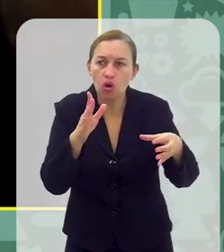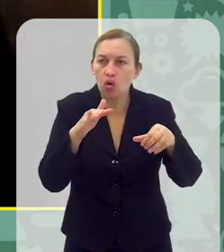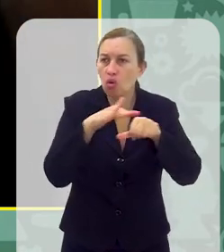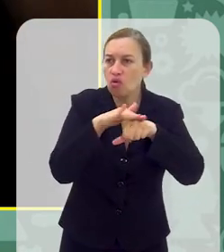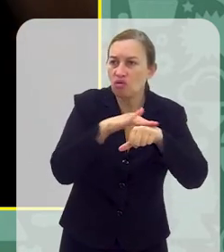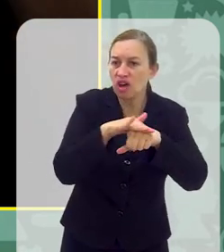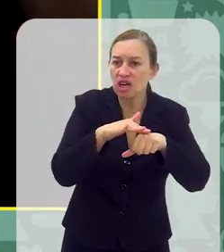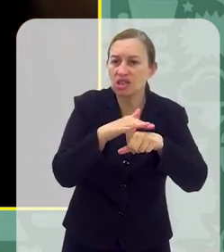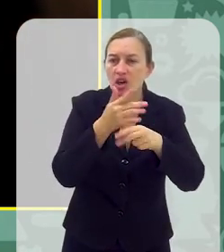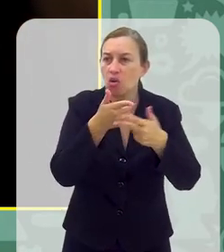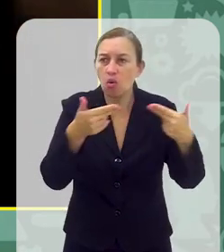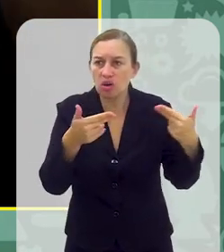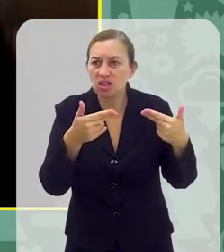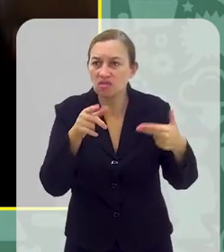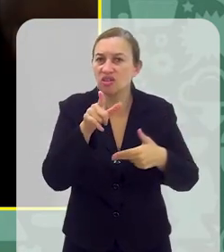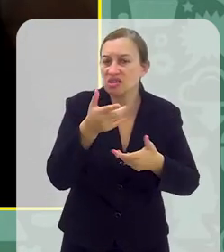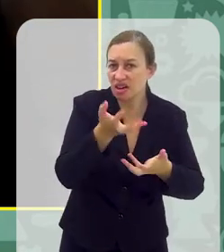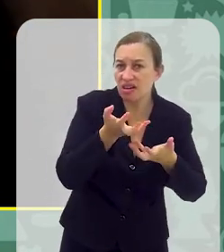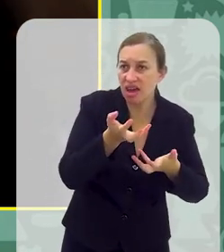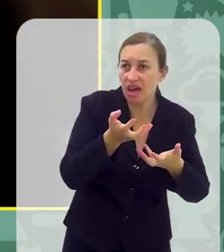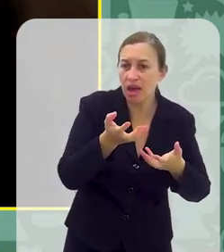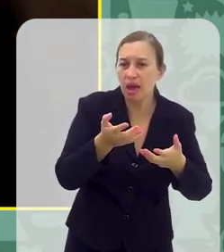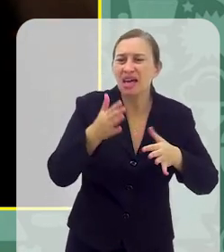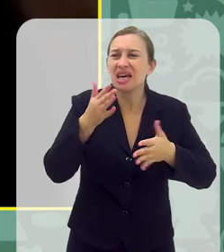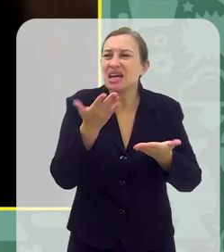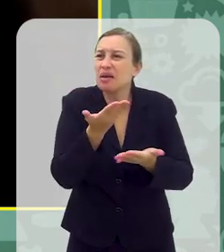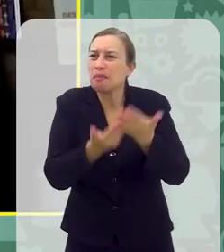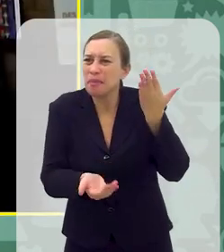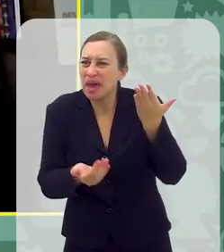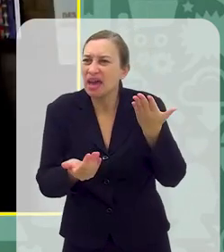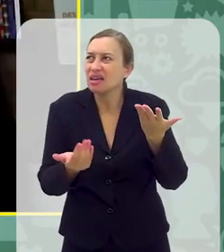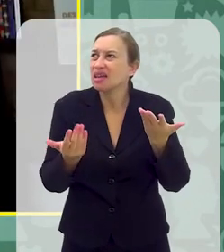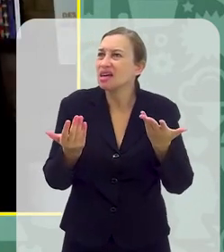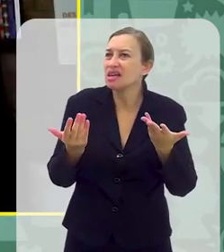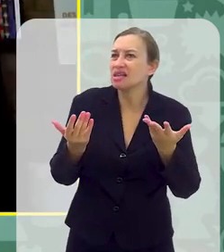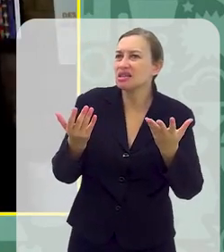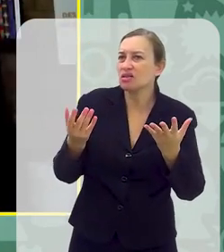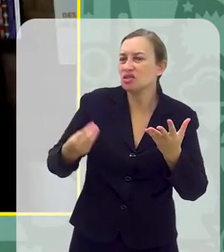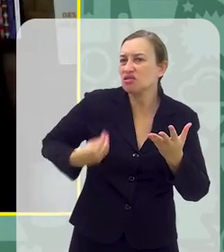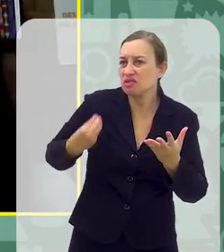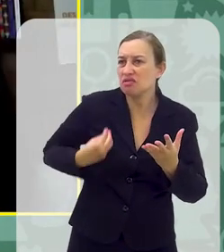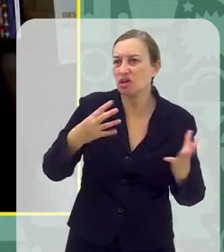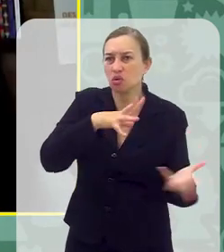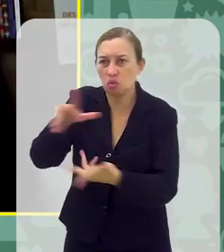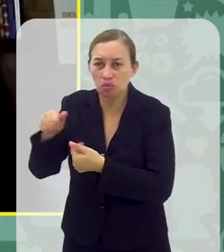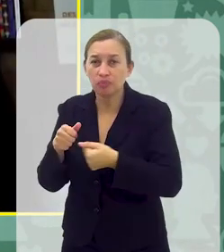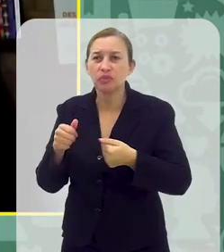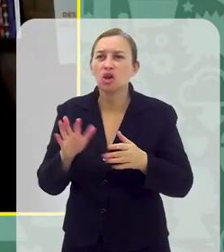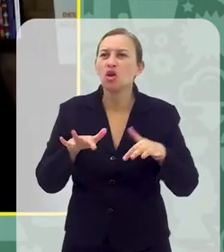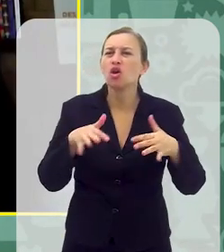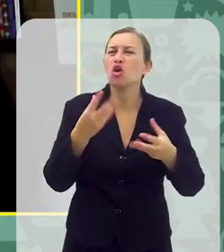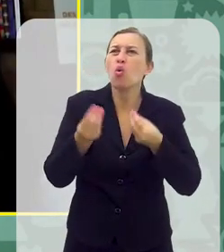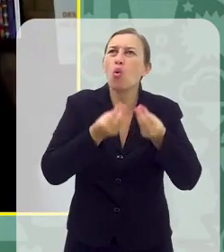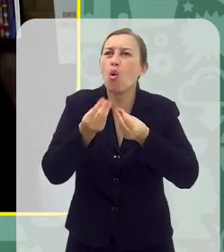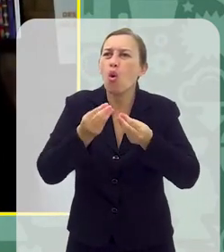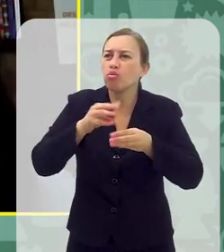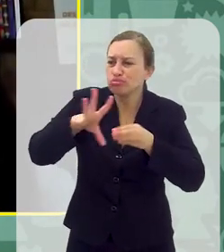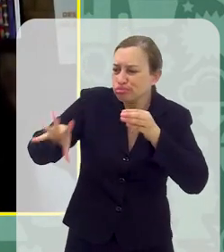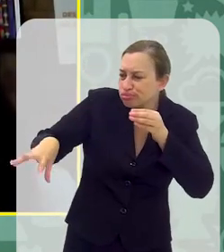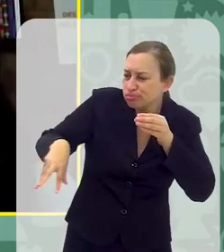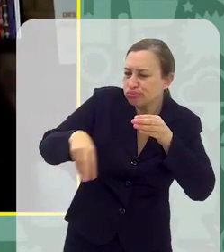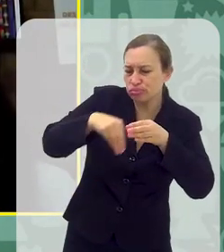concorda, né? Então eu acho que eles perdem muito Com essas habilidades sociais de estarem ali no mundo E como